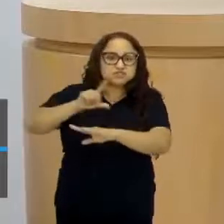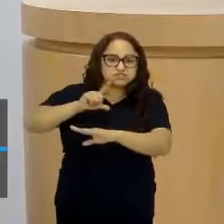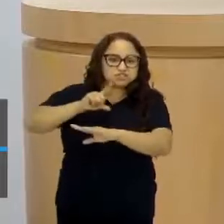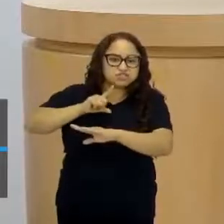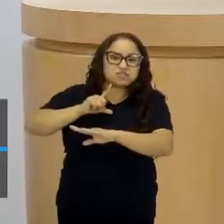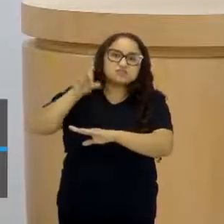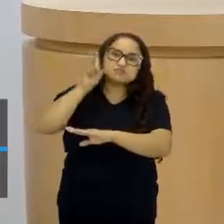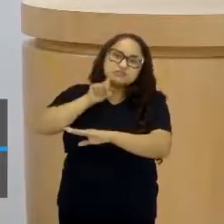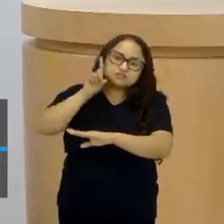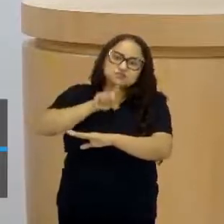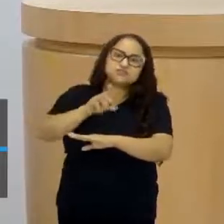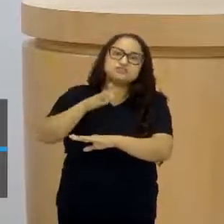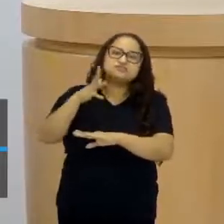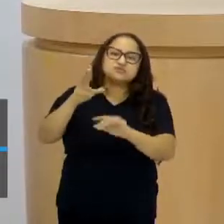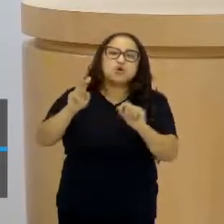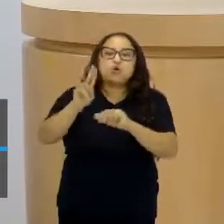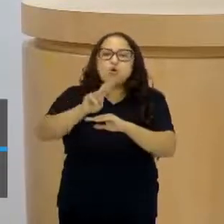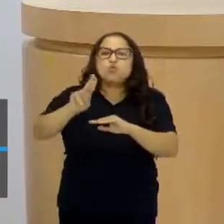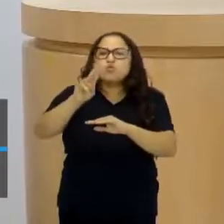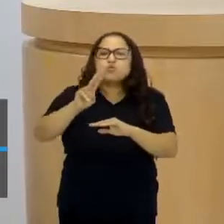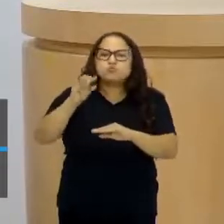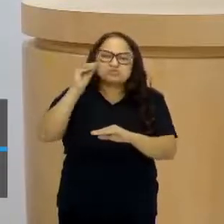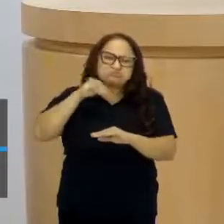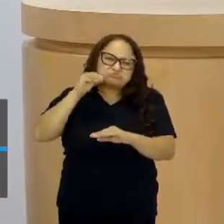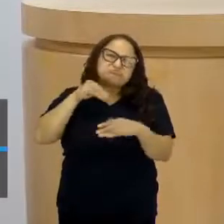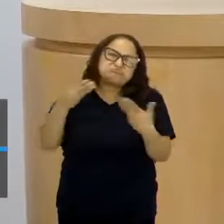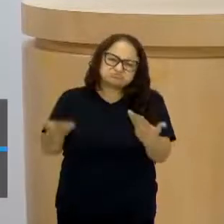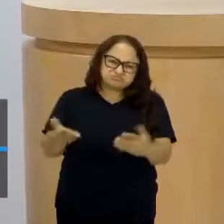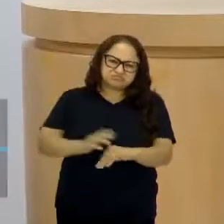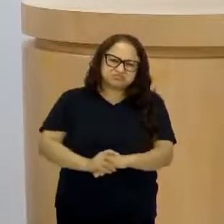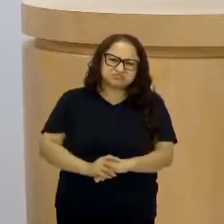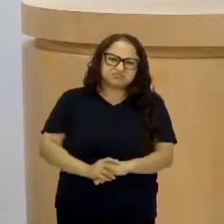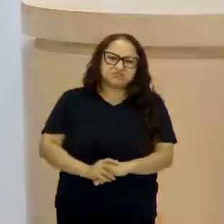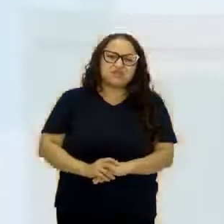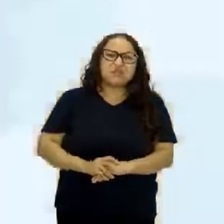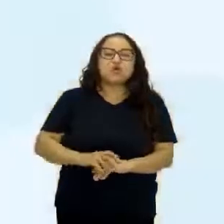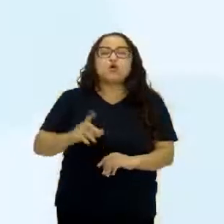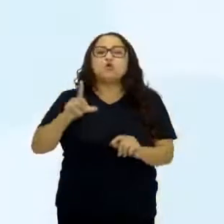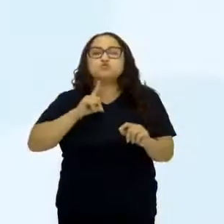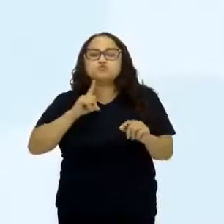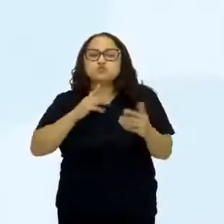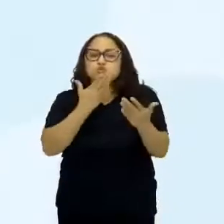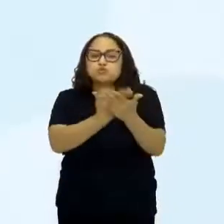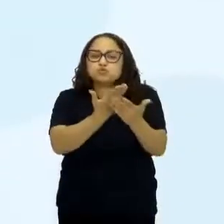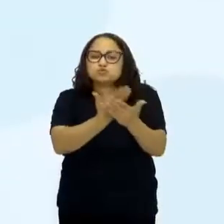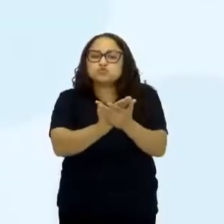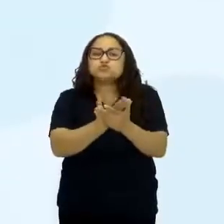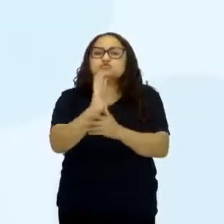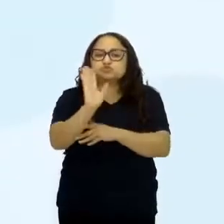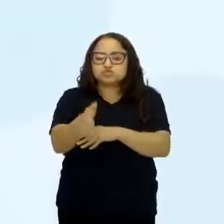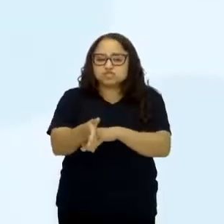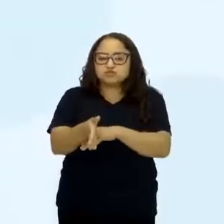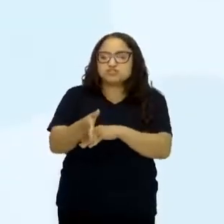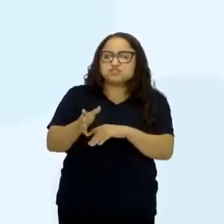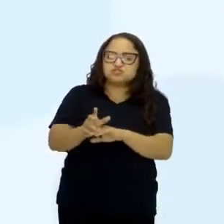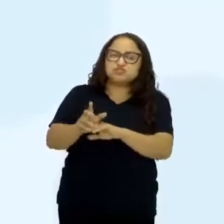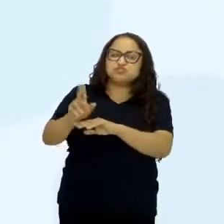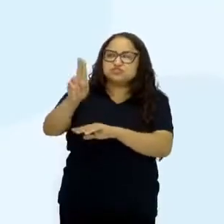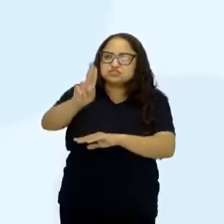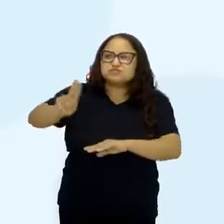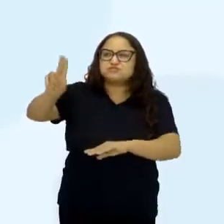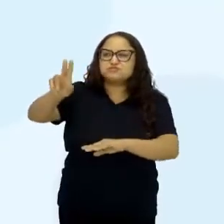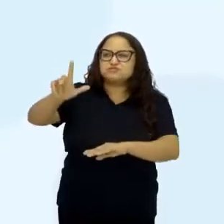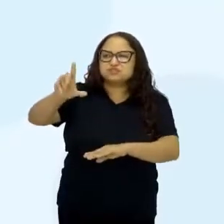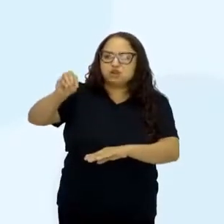das redes sociais. Então, vamos saber um pouquinho desse estudo. Então, está lá. Segundo o estudo da Universidade de Londres, mau uso de redes sociais